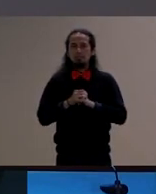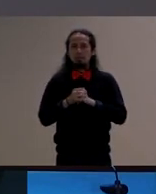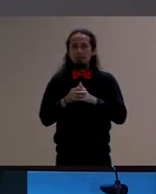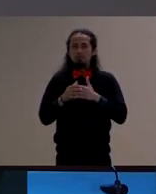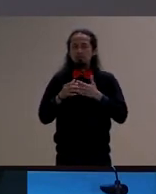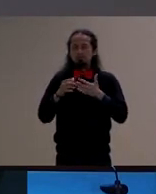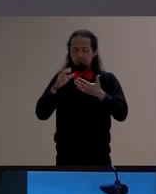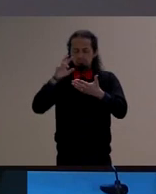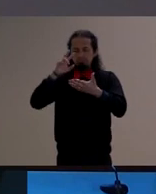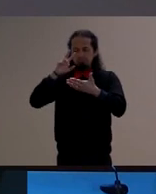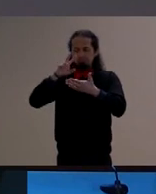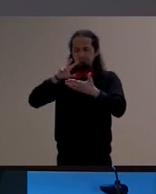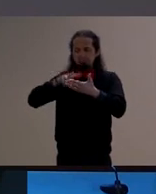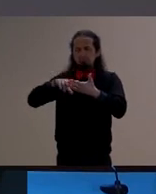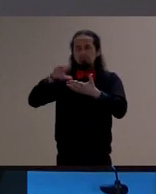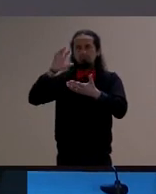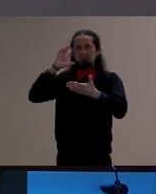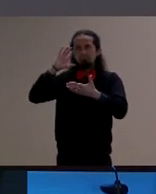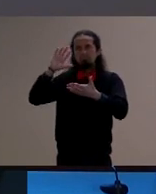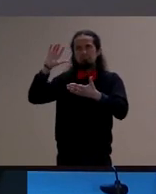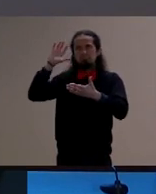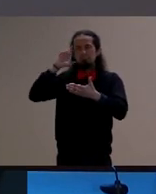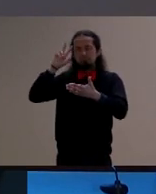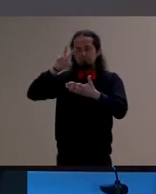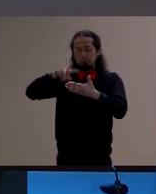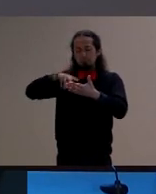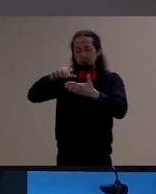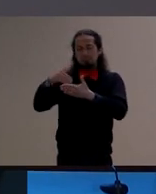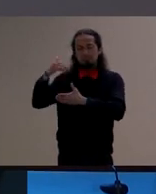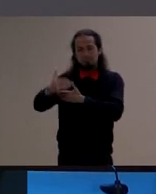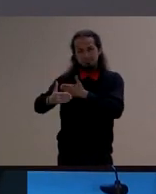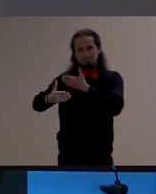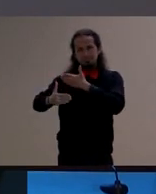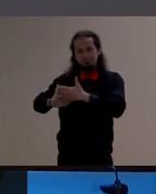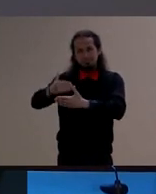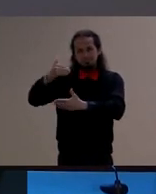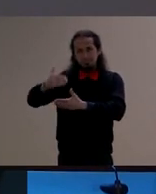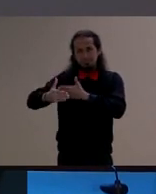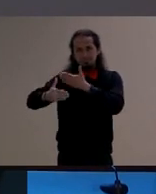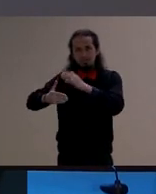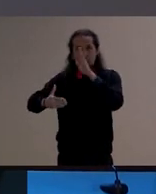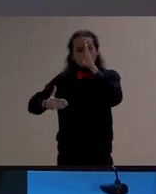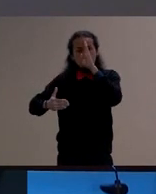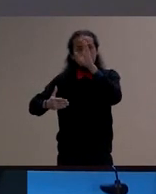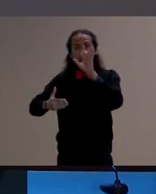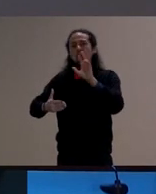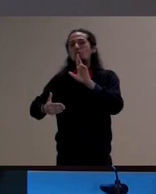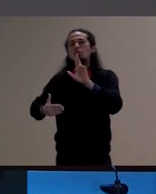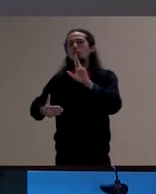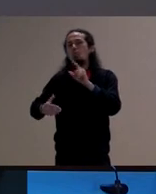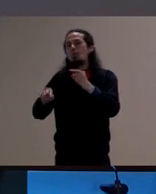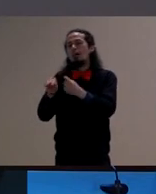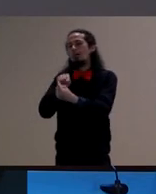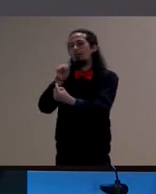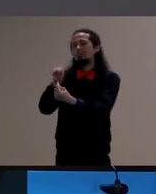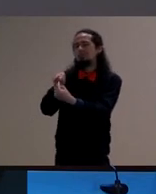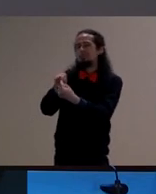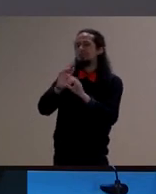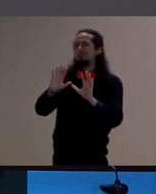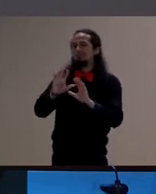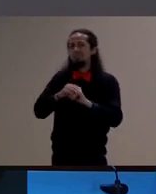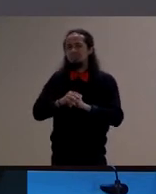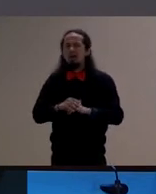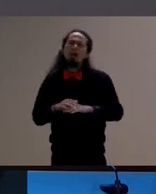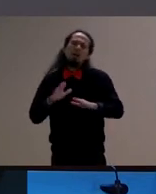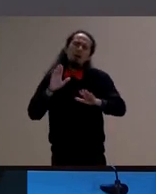no processo de leitura e não no objetivo em outros objetivos que podem coexistir